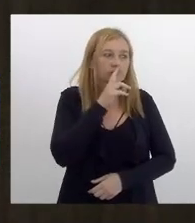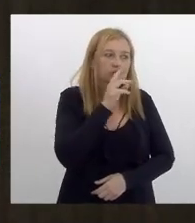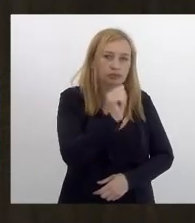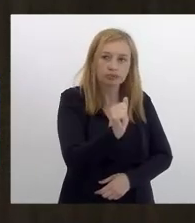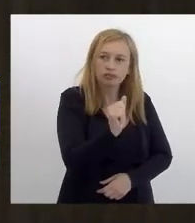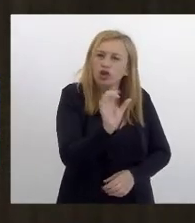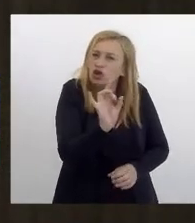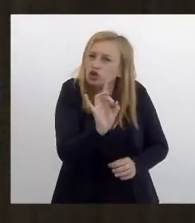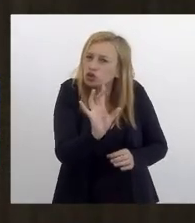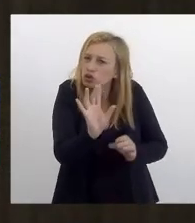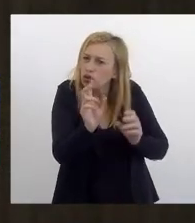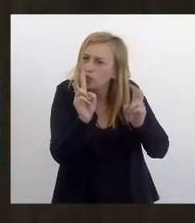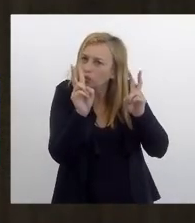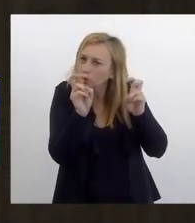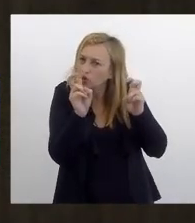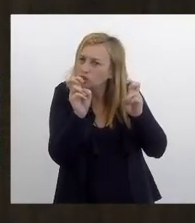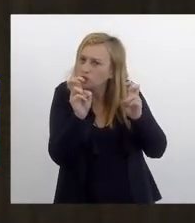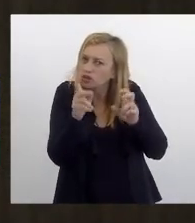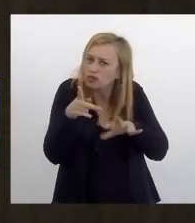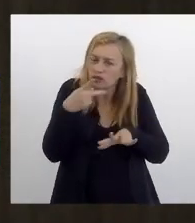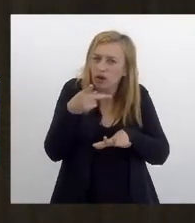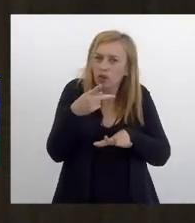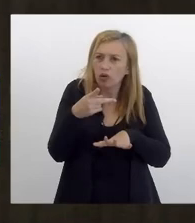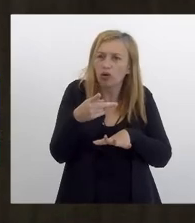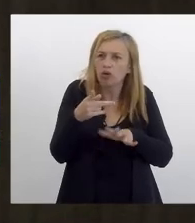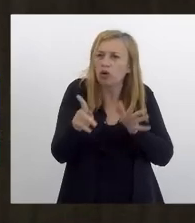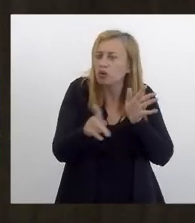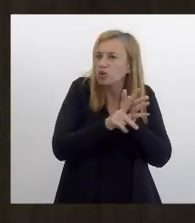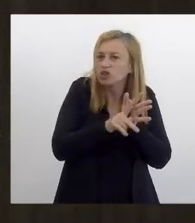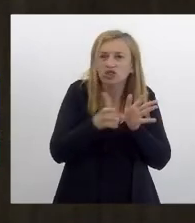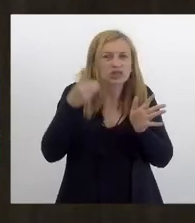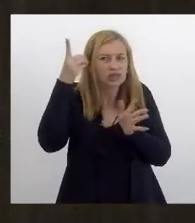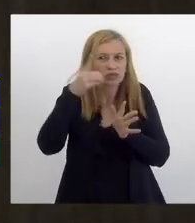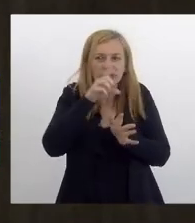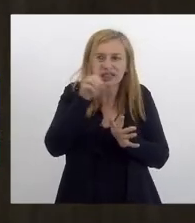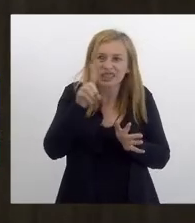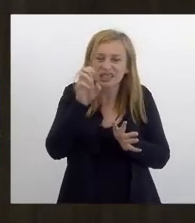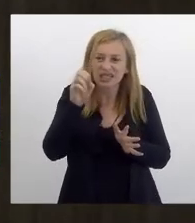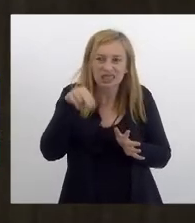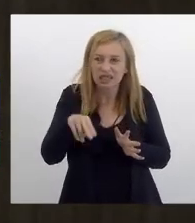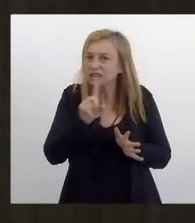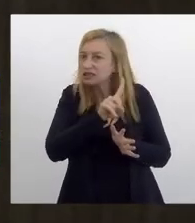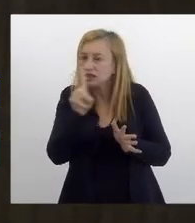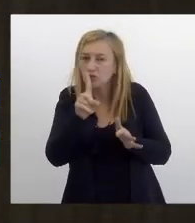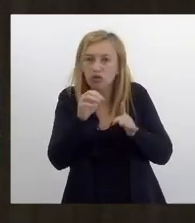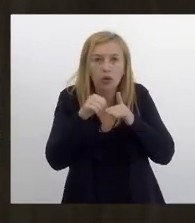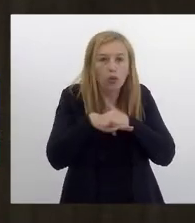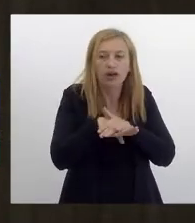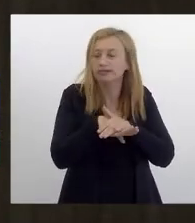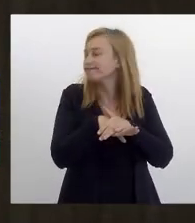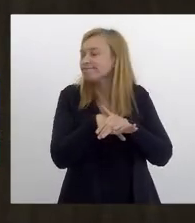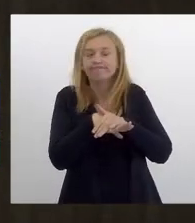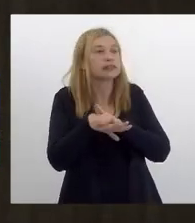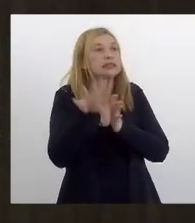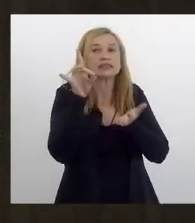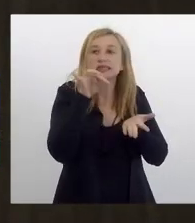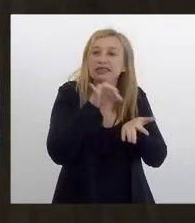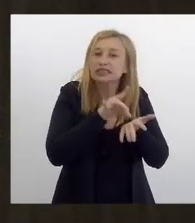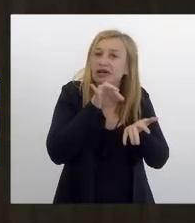questão vossa excelência colocou para o projeto da deputada Zeidano não foi arquivado na verdade